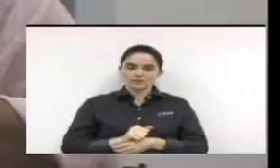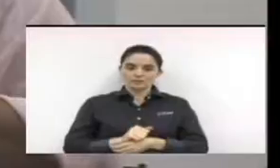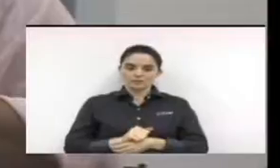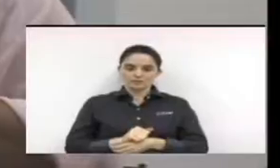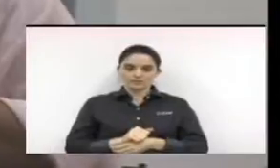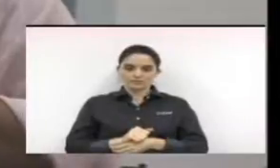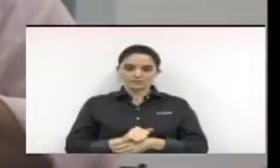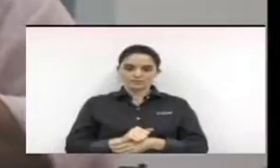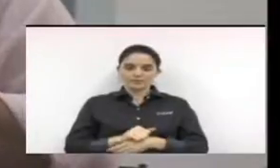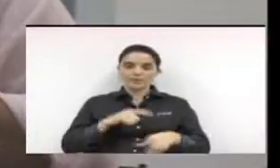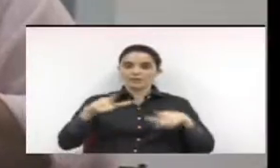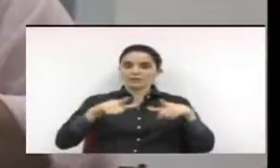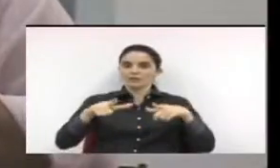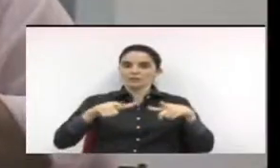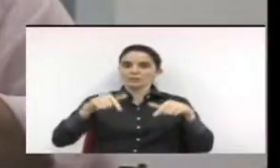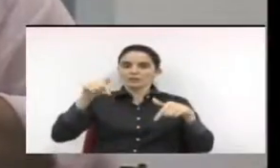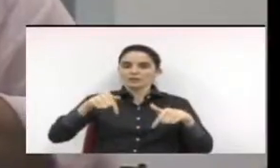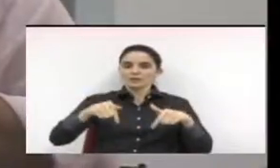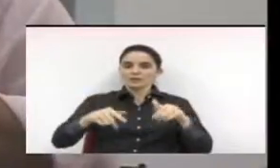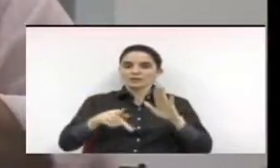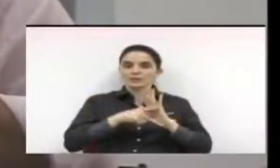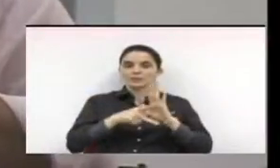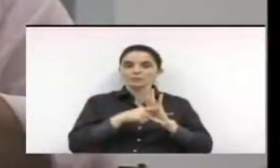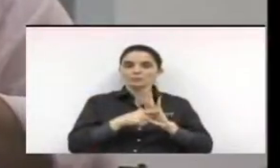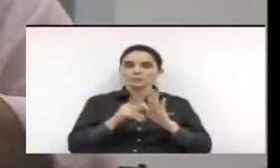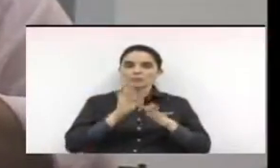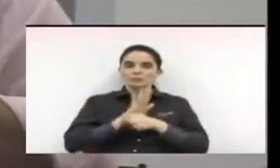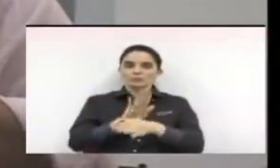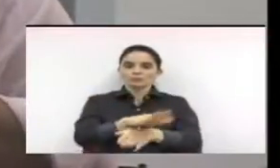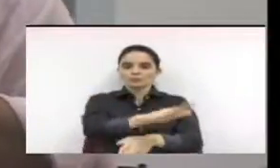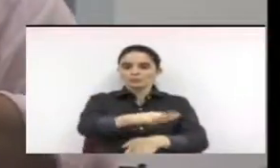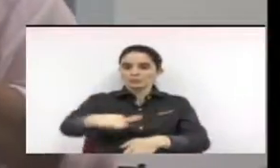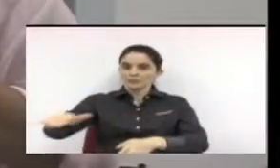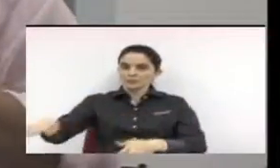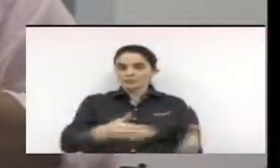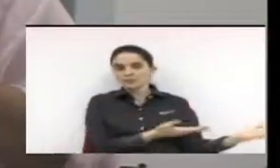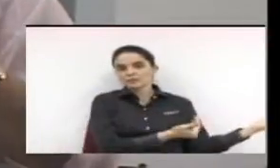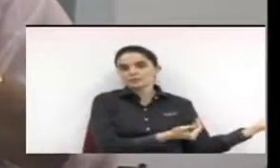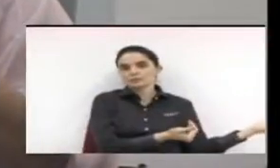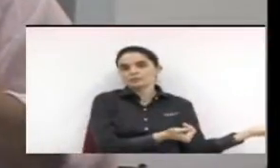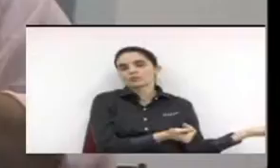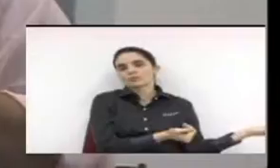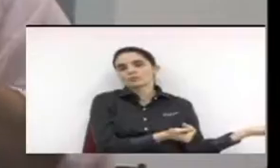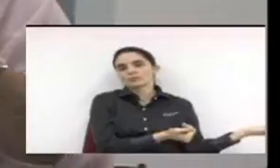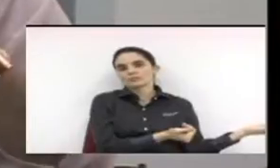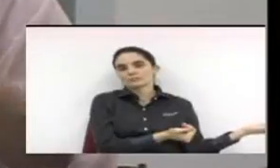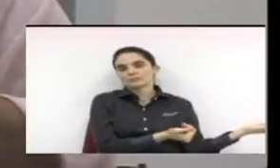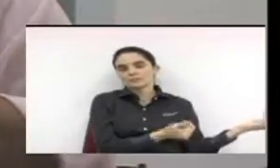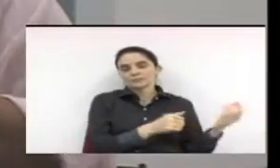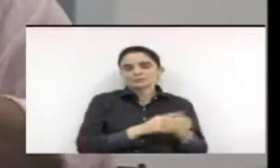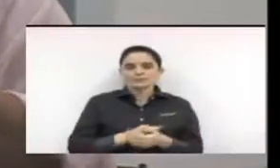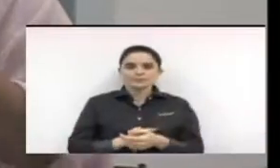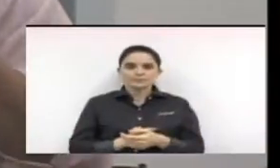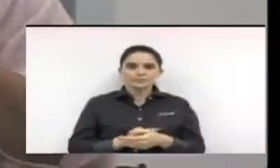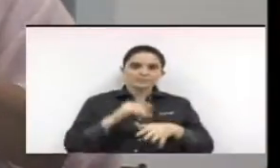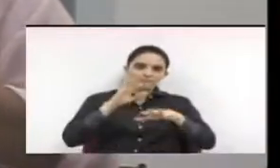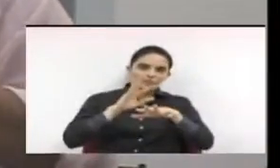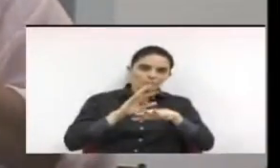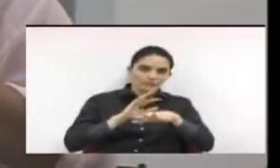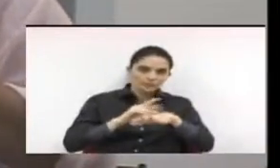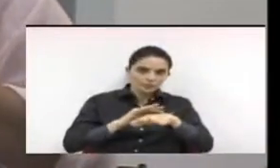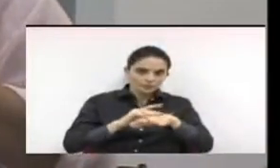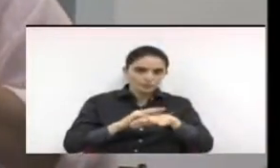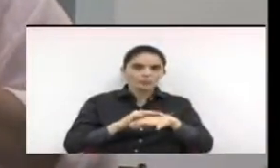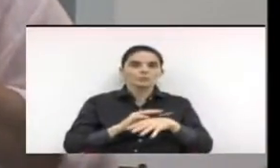com o trabalho da nossa cidade em atender as nossas crianças e adolescentes com patologias neurológicas